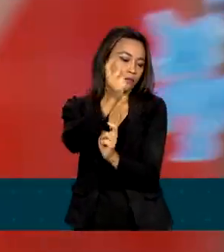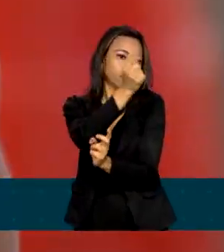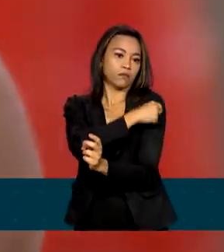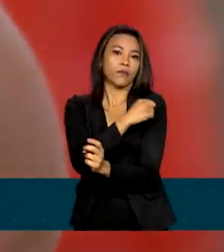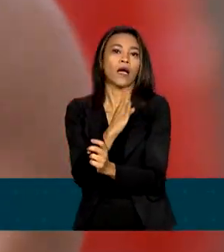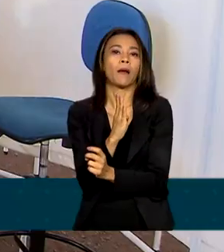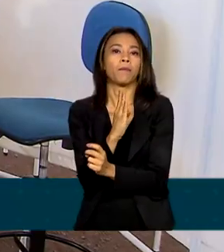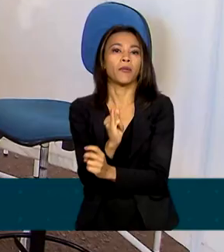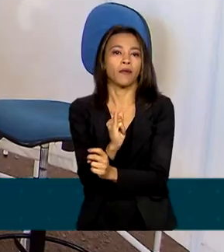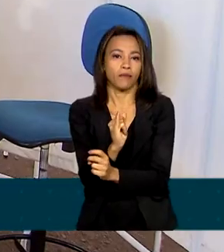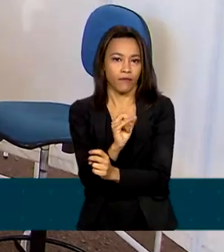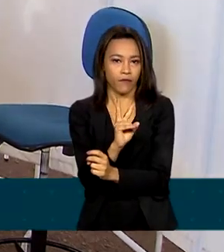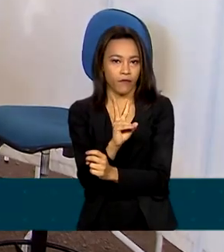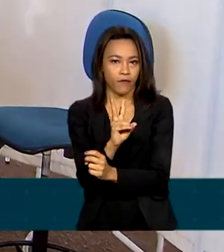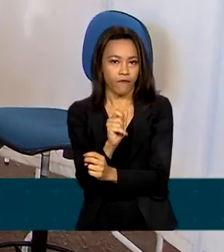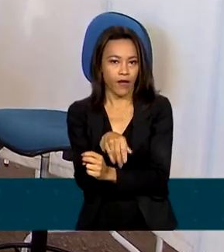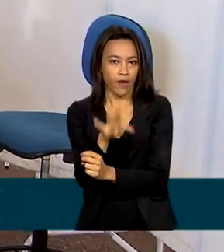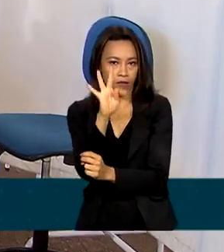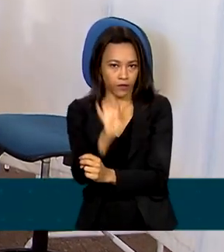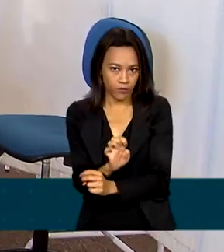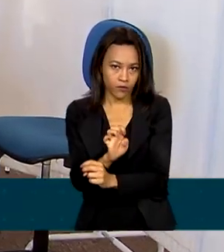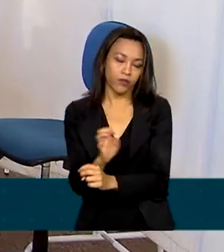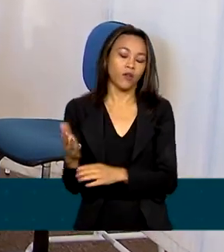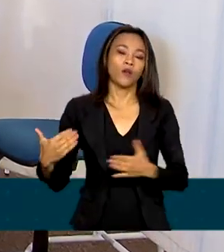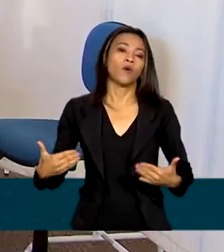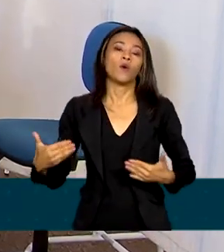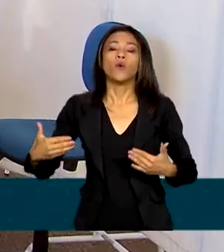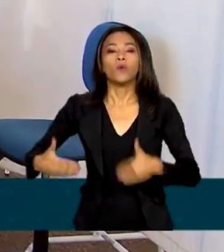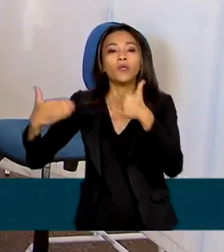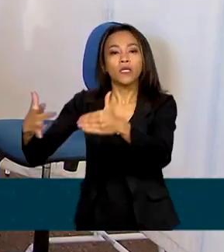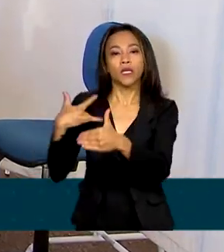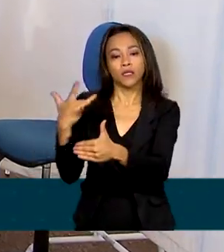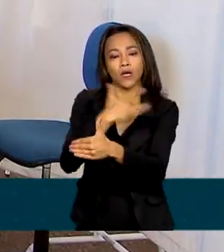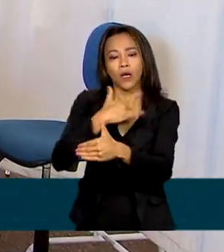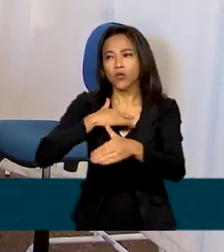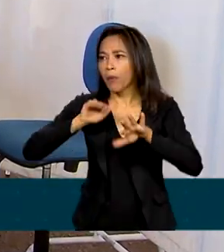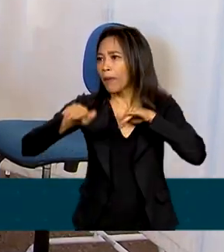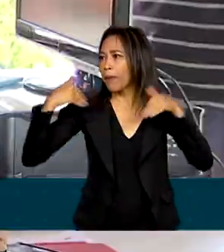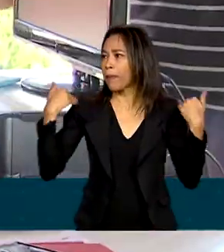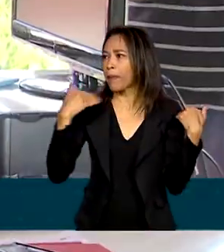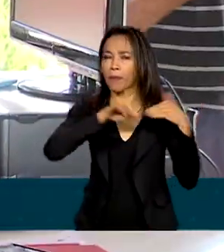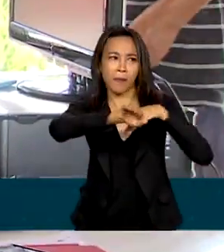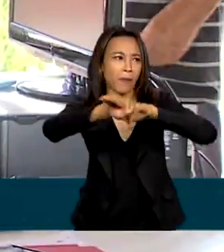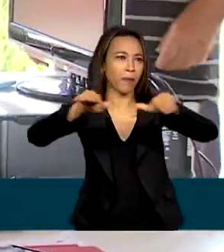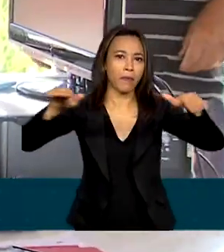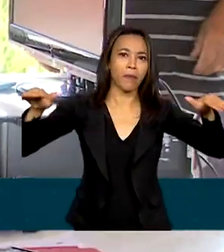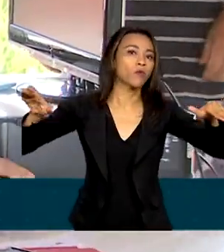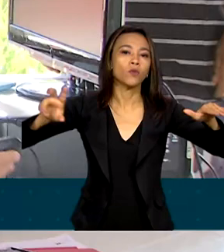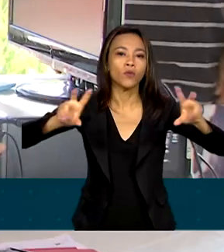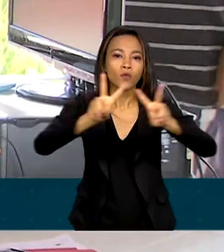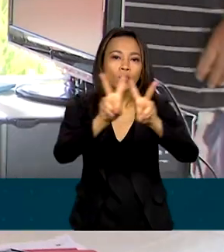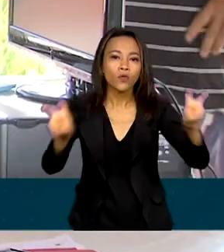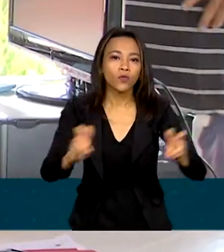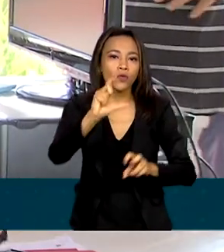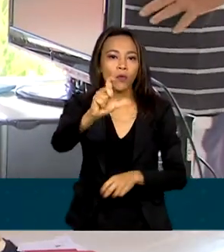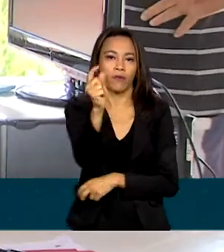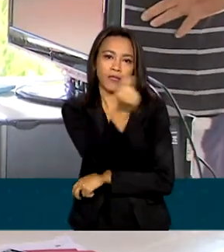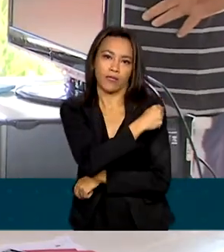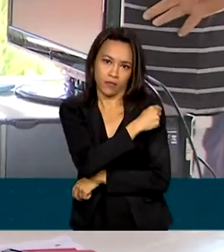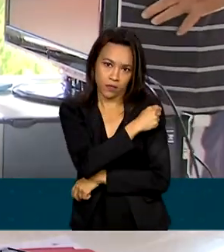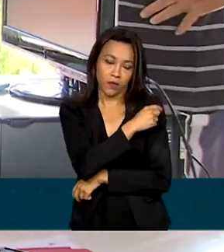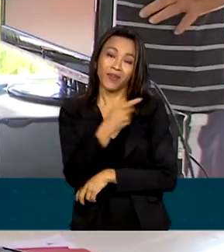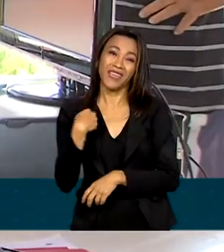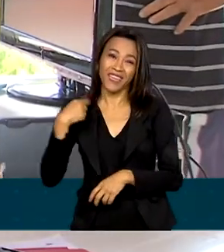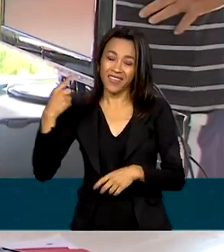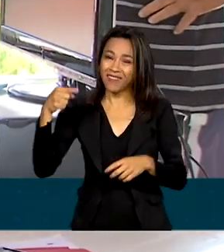bivalente. O Ministério da Saúde lançou o Movimento Nacional pela Vacinação e está combatendo a disseminação de